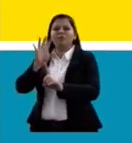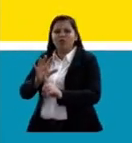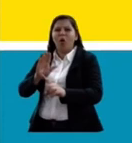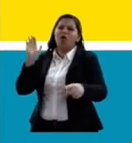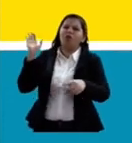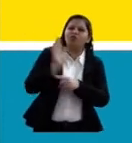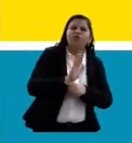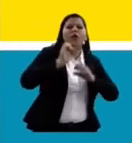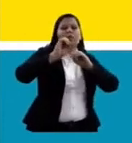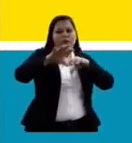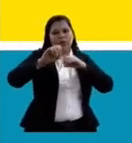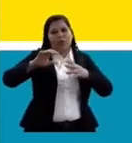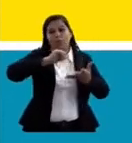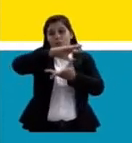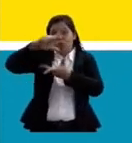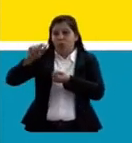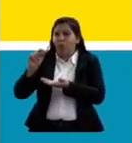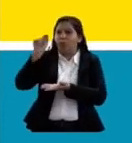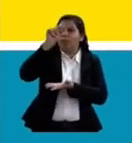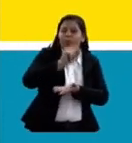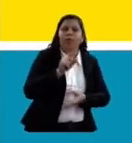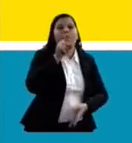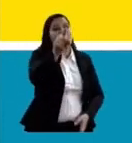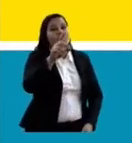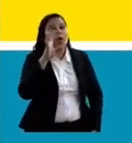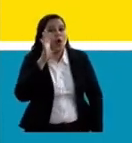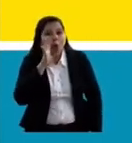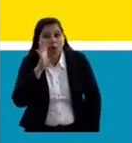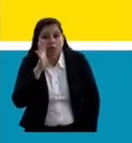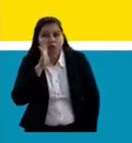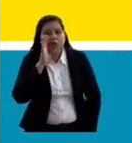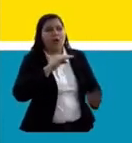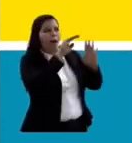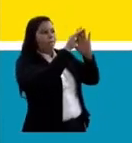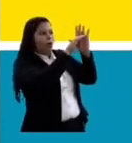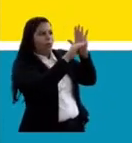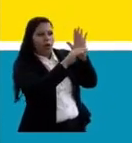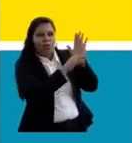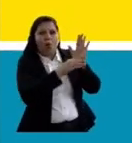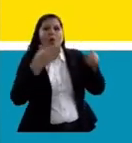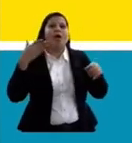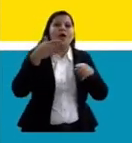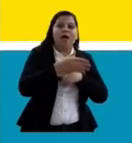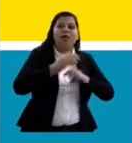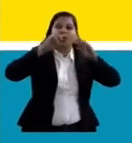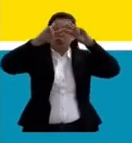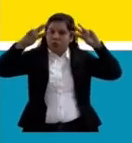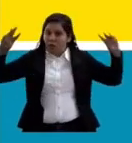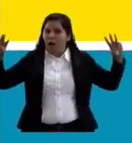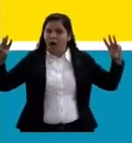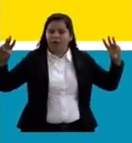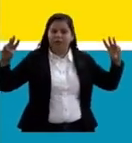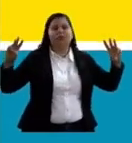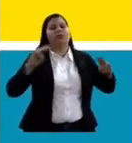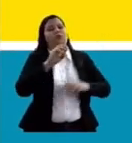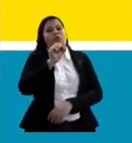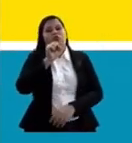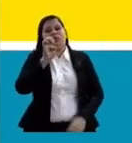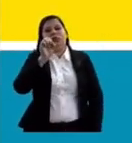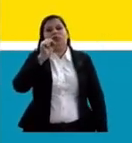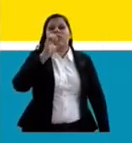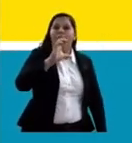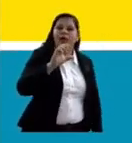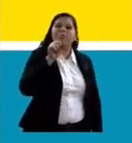então, para você conferir a nossa programação completa, acesse o site congressomundialdeeducação.com.br e